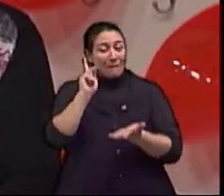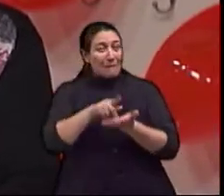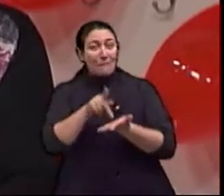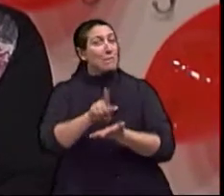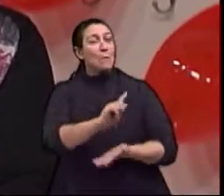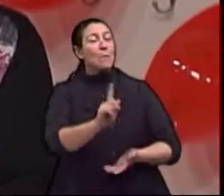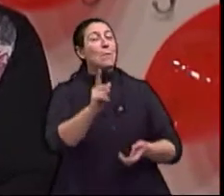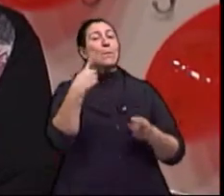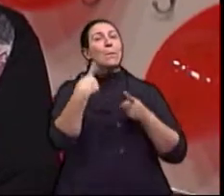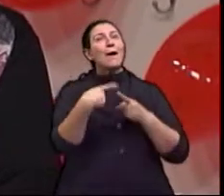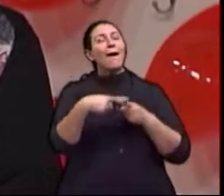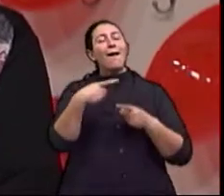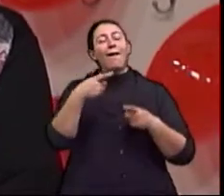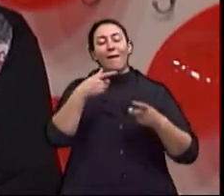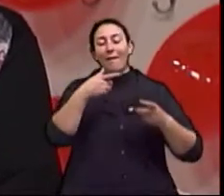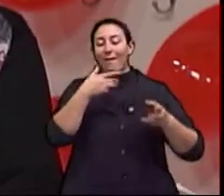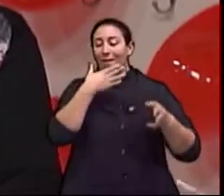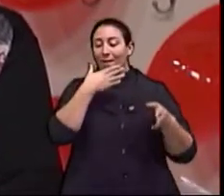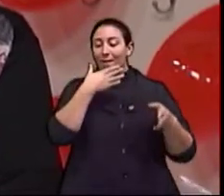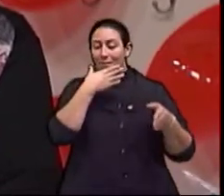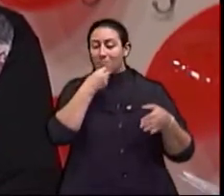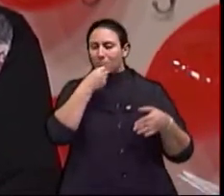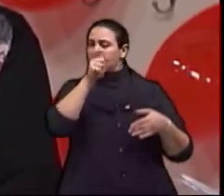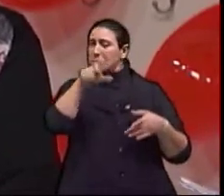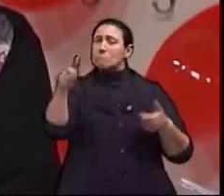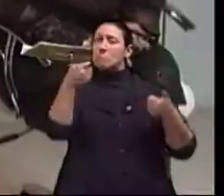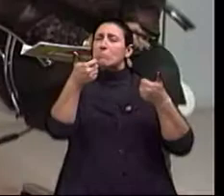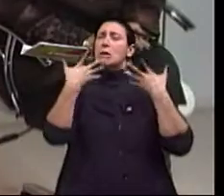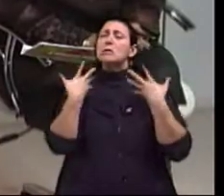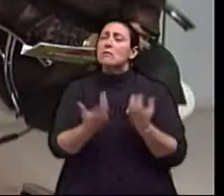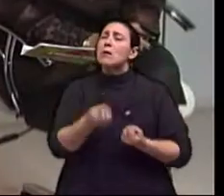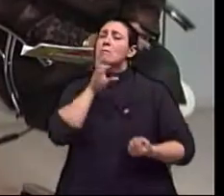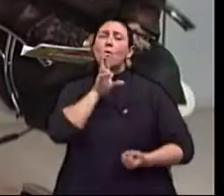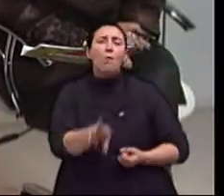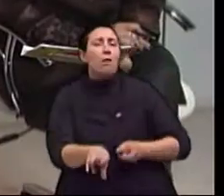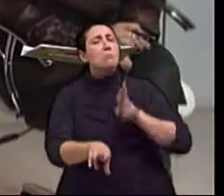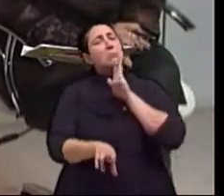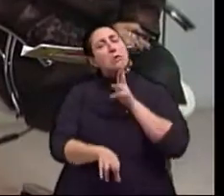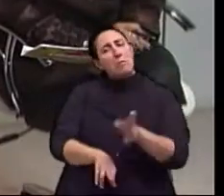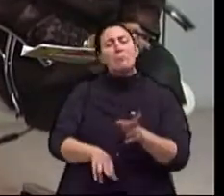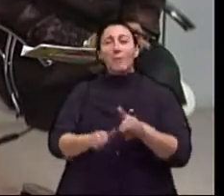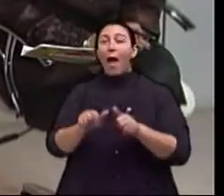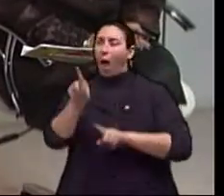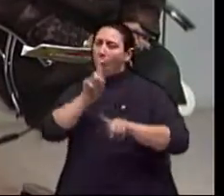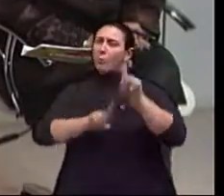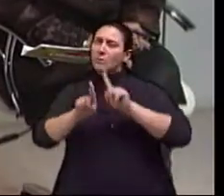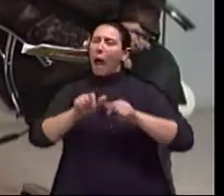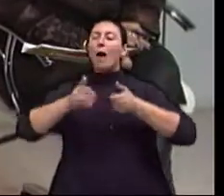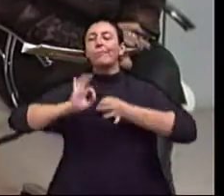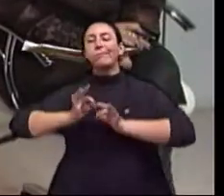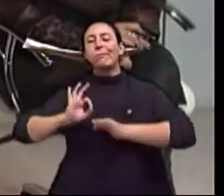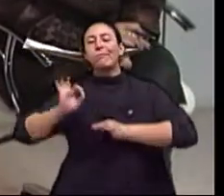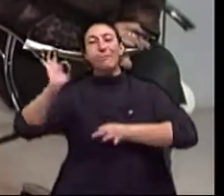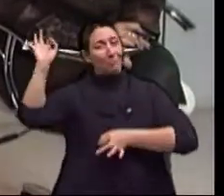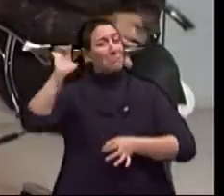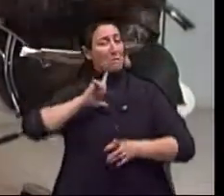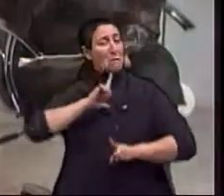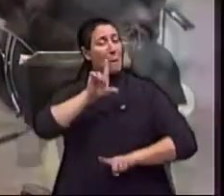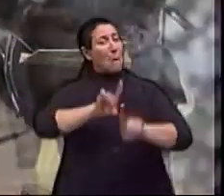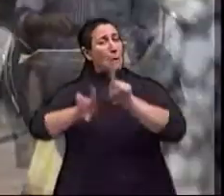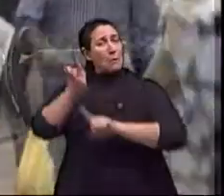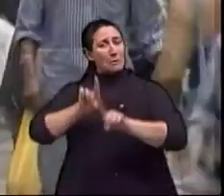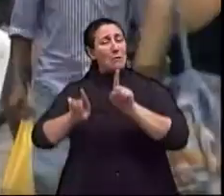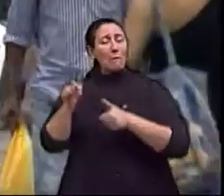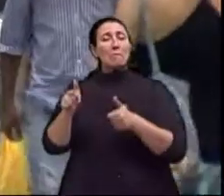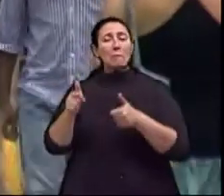vontade de participar, uma disponibilidade para responder as questões. E alguns até se estenderam bastante, assim, nas respostas. Se